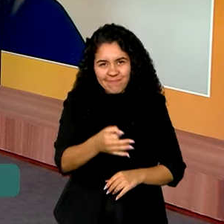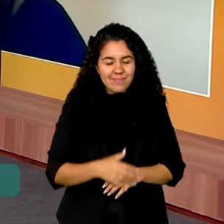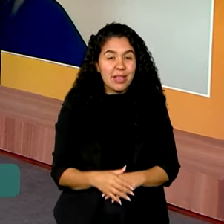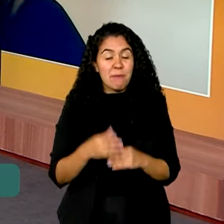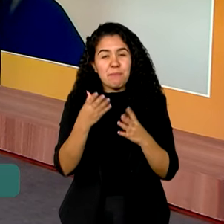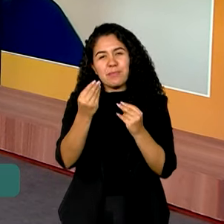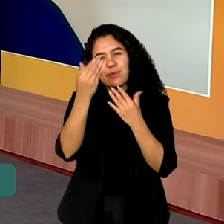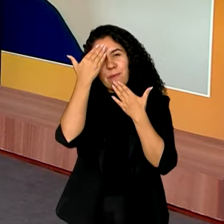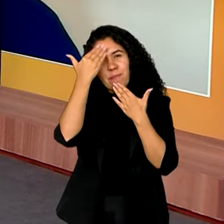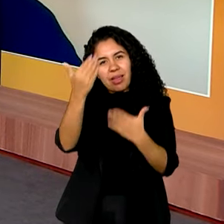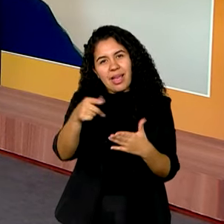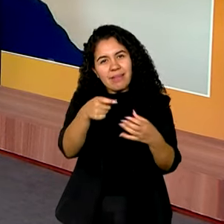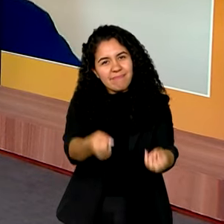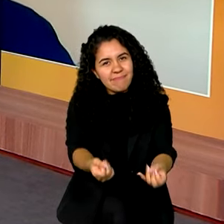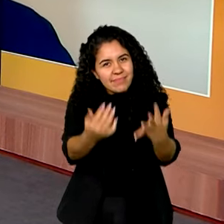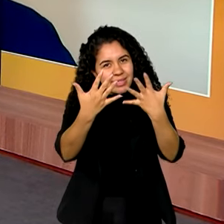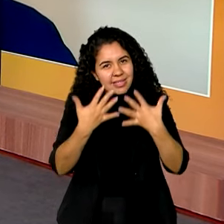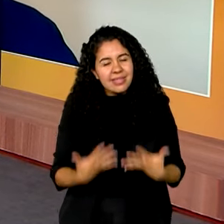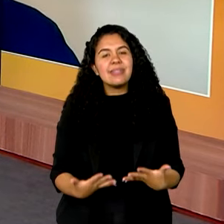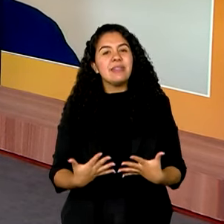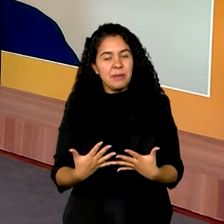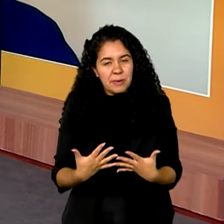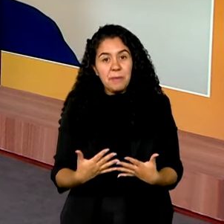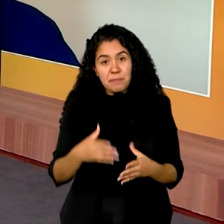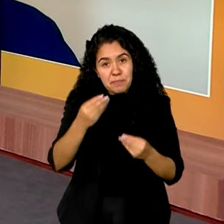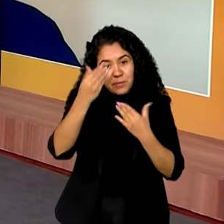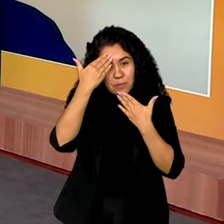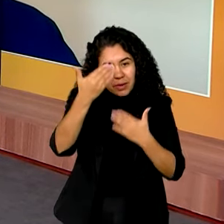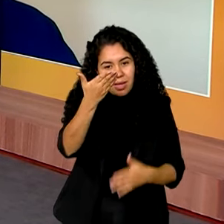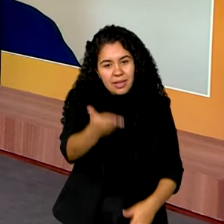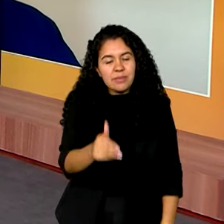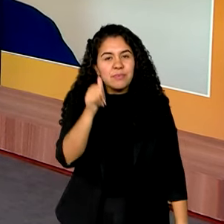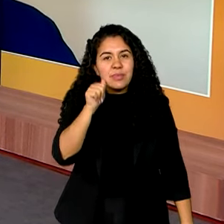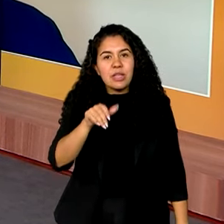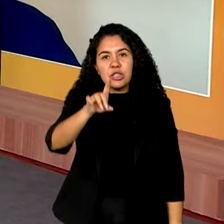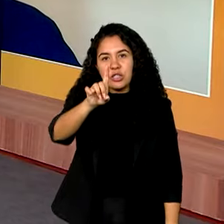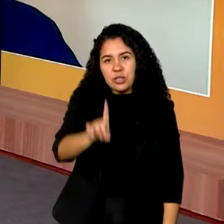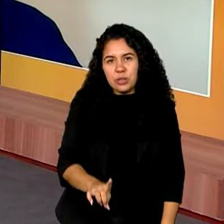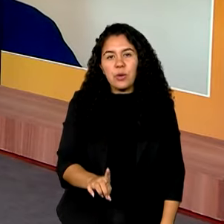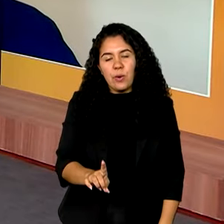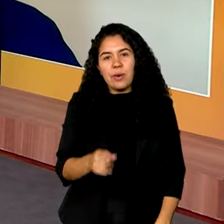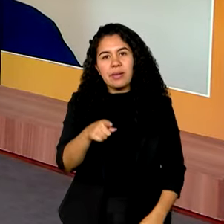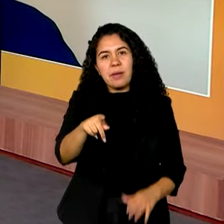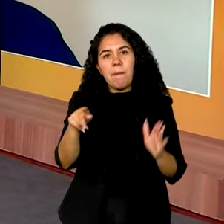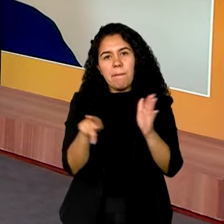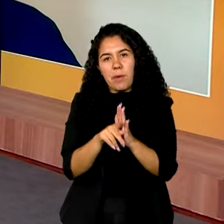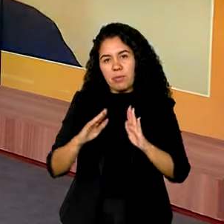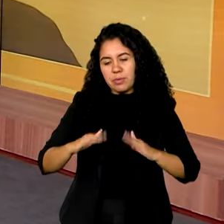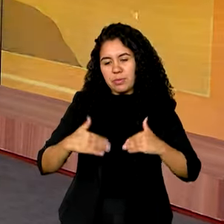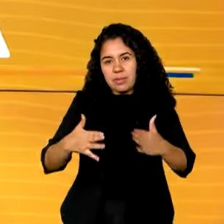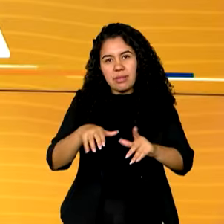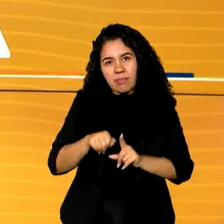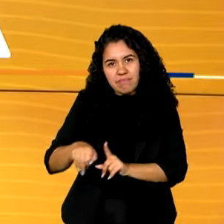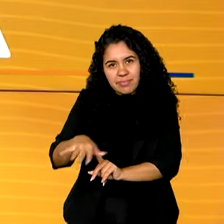agradeço, então, pela entrevista aqui ao Brasil em Dia. Muito obrigada, diretora Ana Paula Prats, do Ministério do Meio Ambiente e Mudança do Clima.